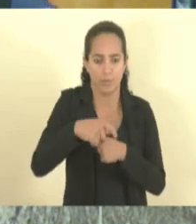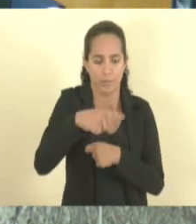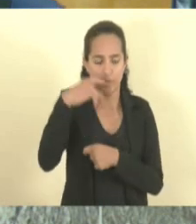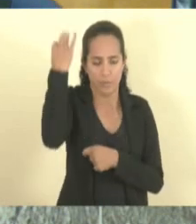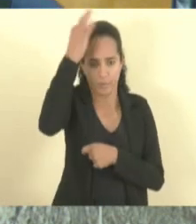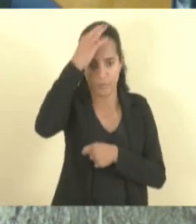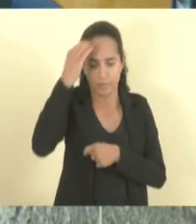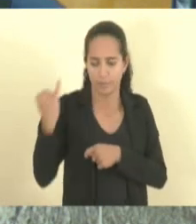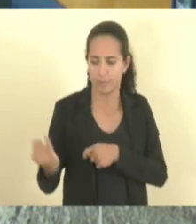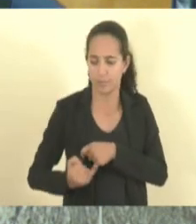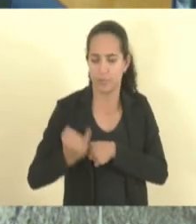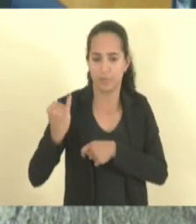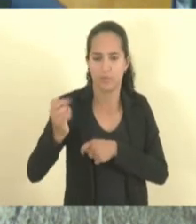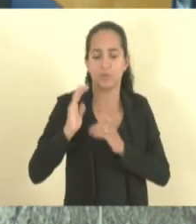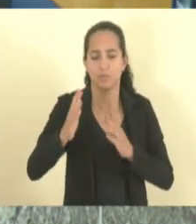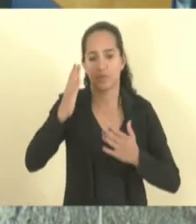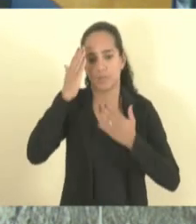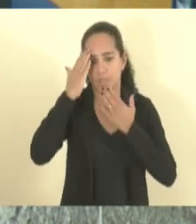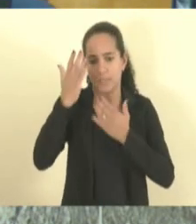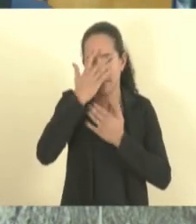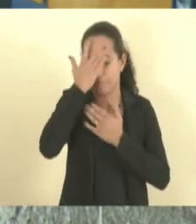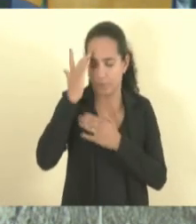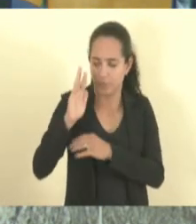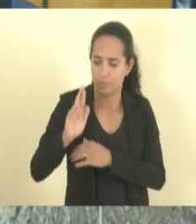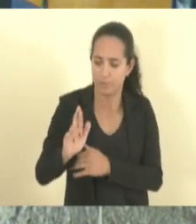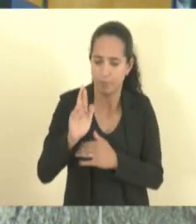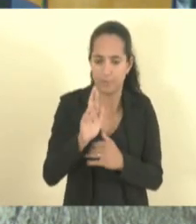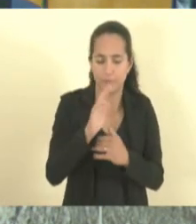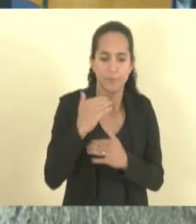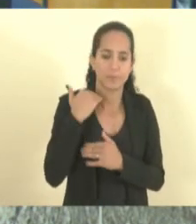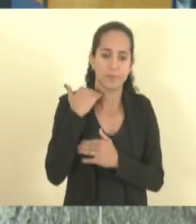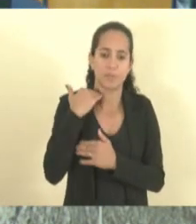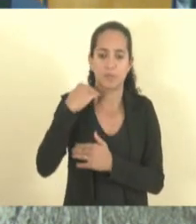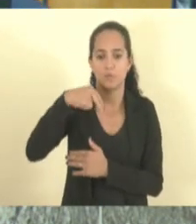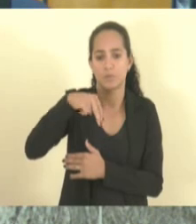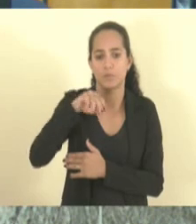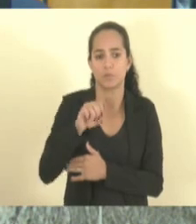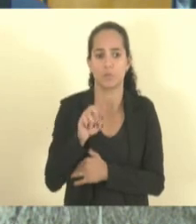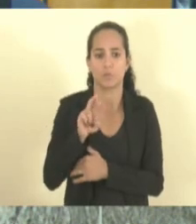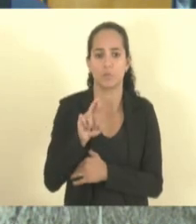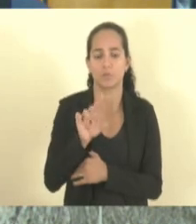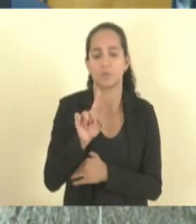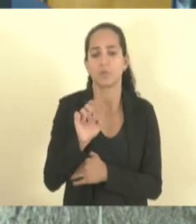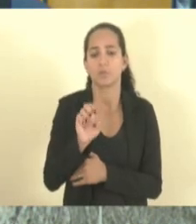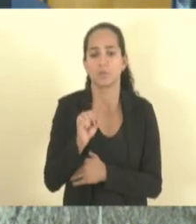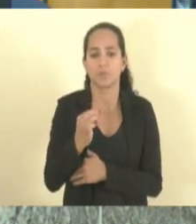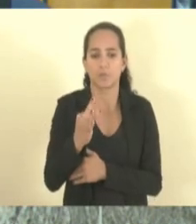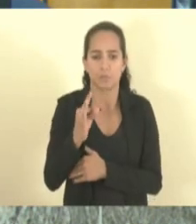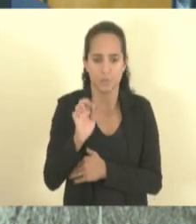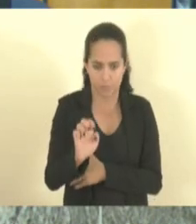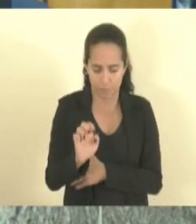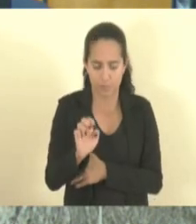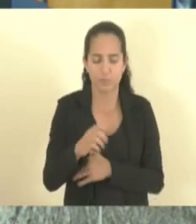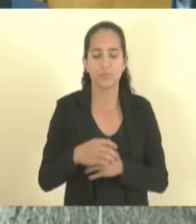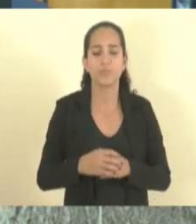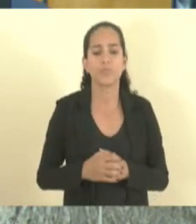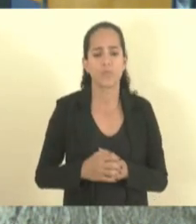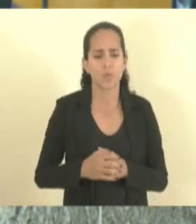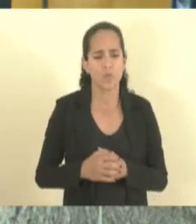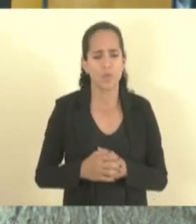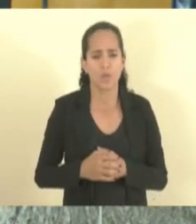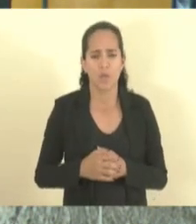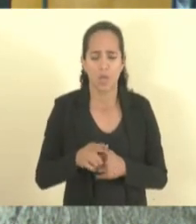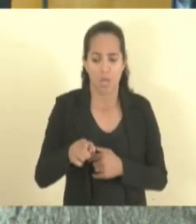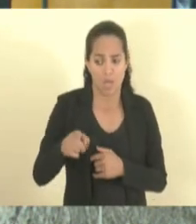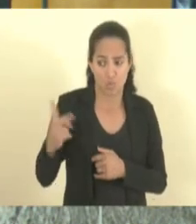agradeço a disponibilidade dos representantes do Banco do Nordeste que não têm